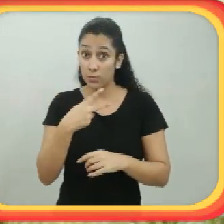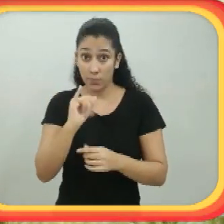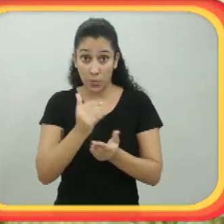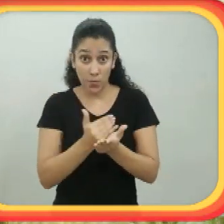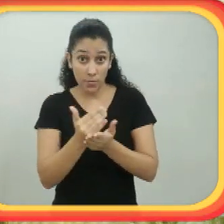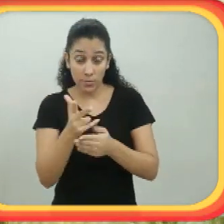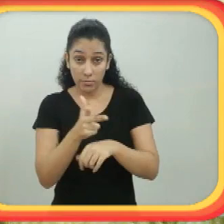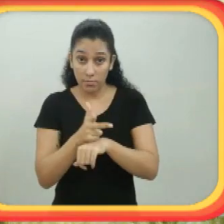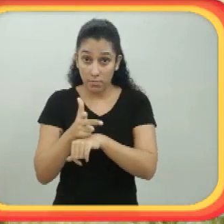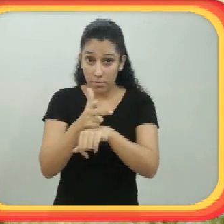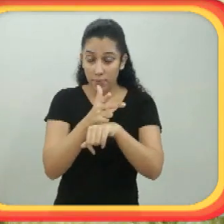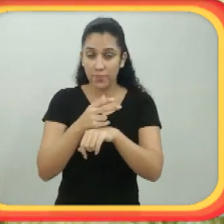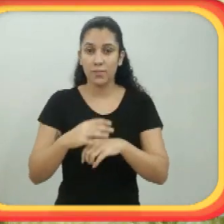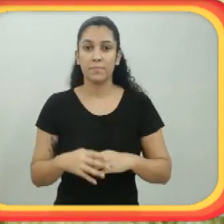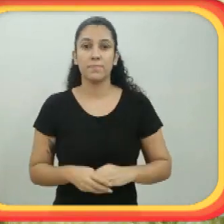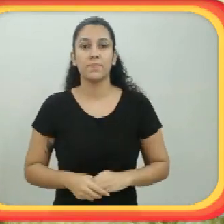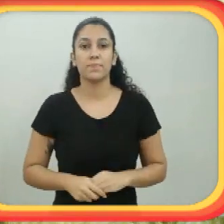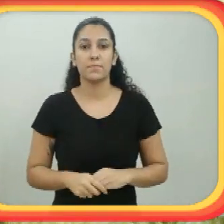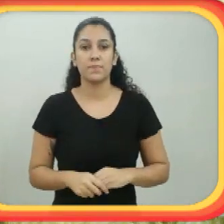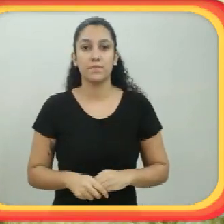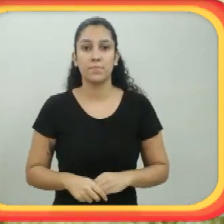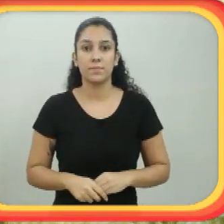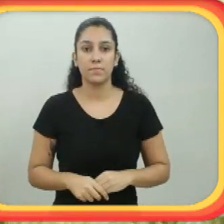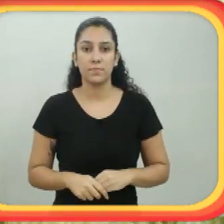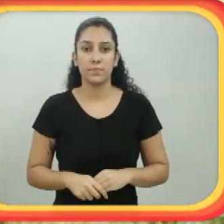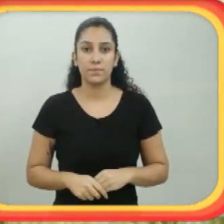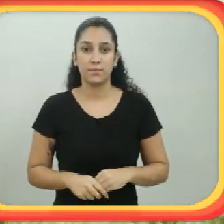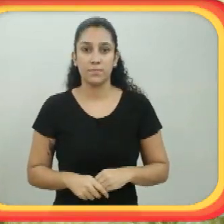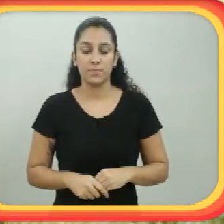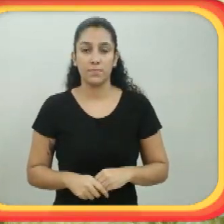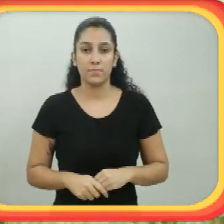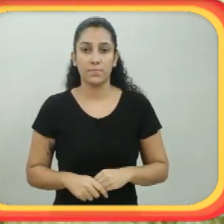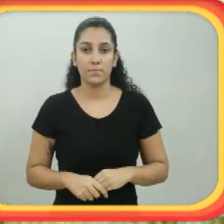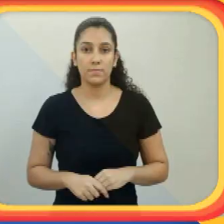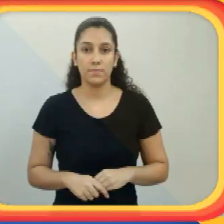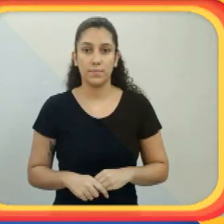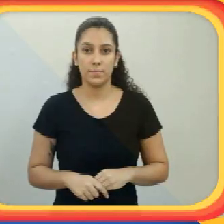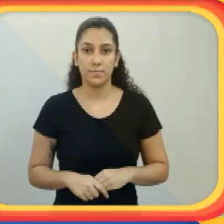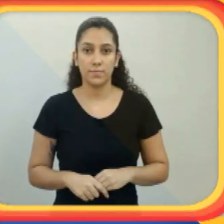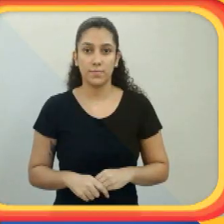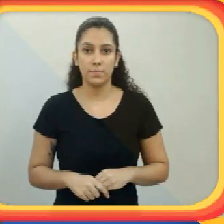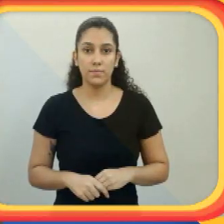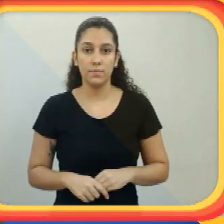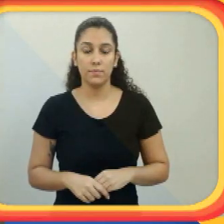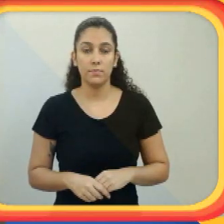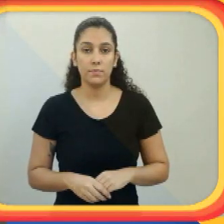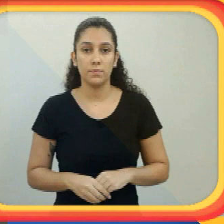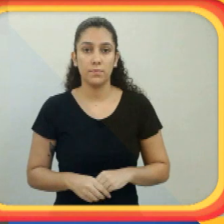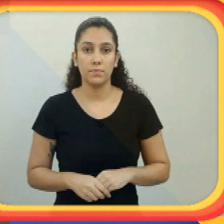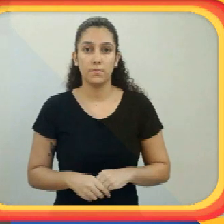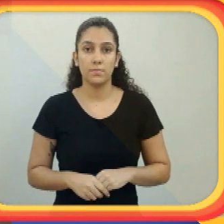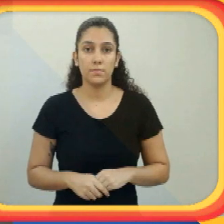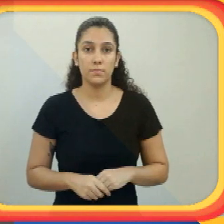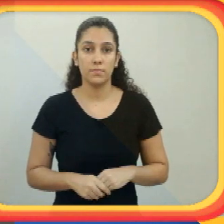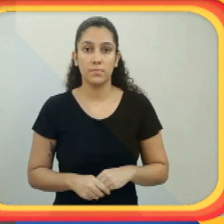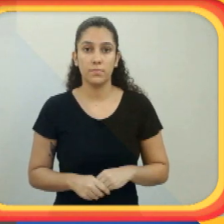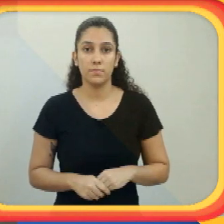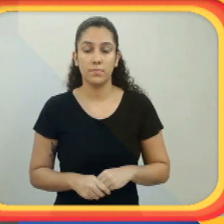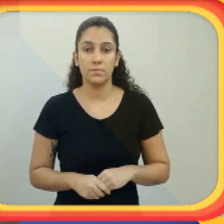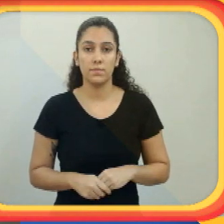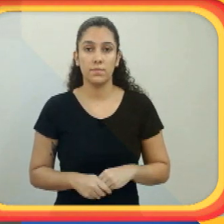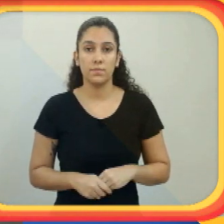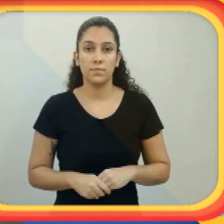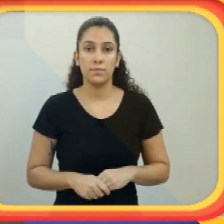Então o projeto me encantou, desde a ideia dele. Nesse meio tempo eu comecei um mestrado no